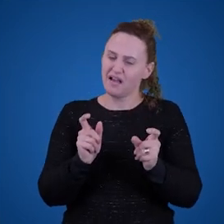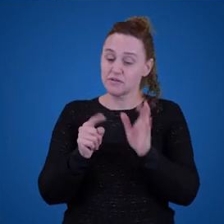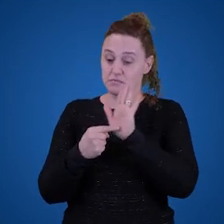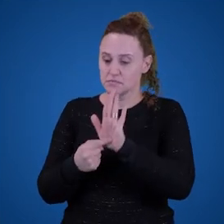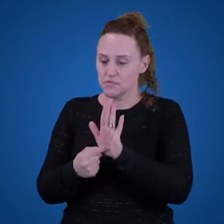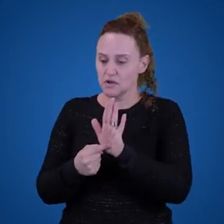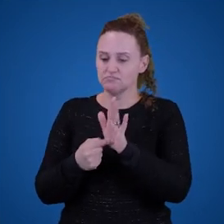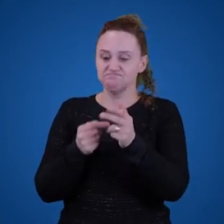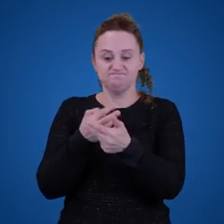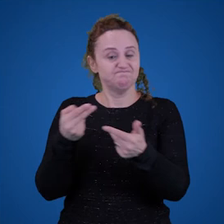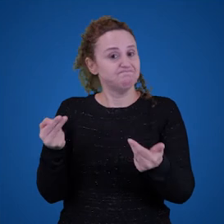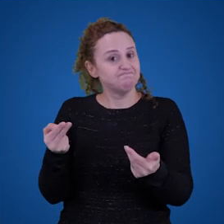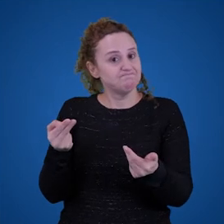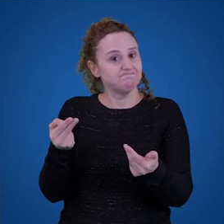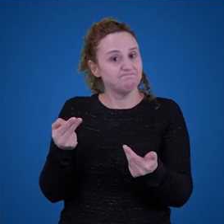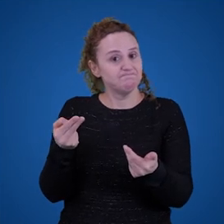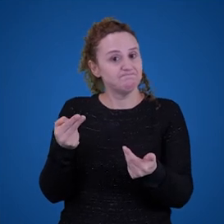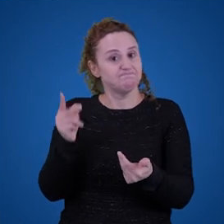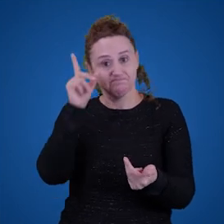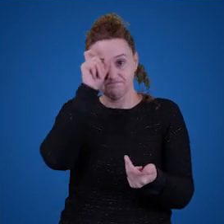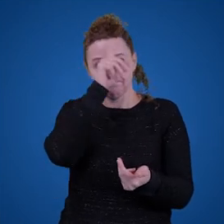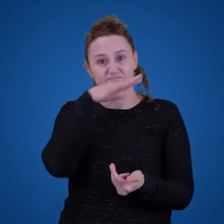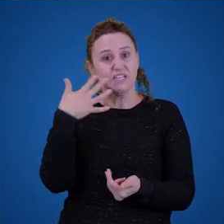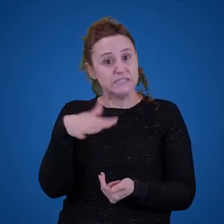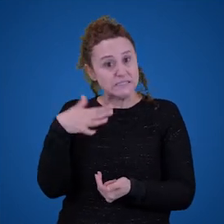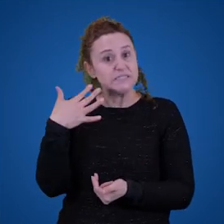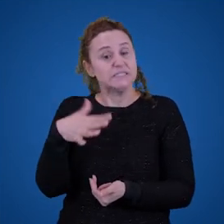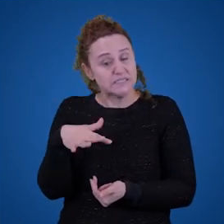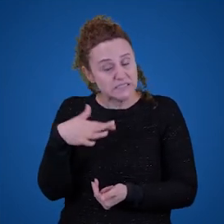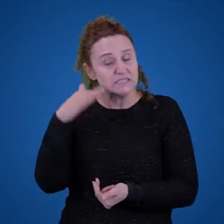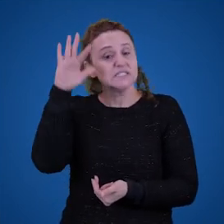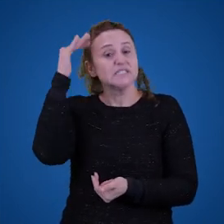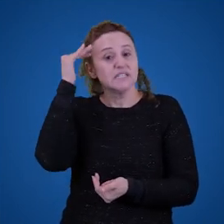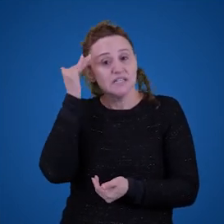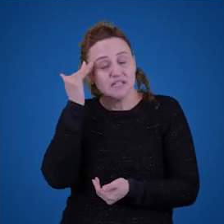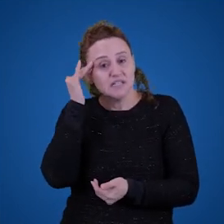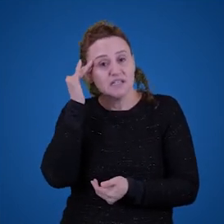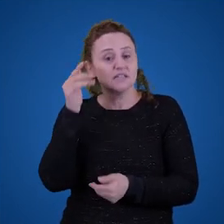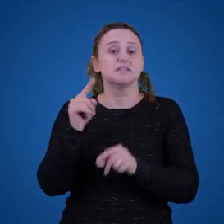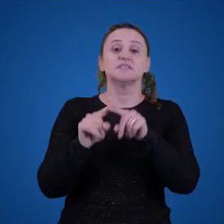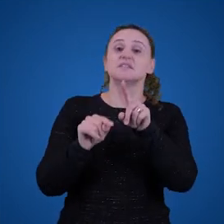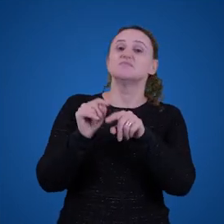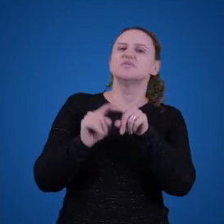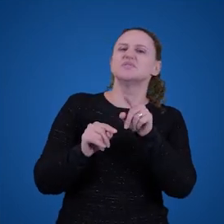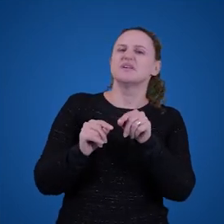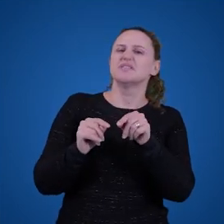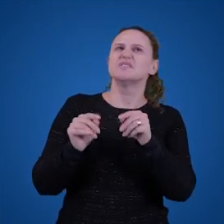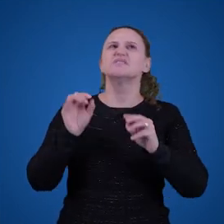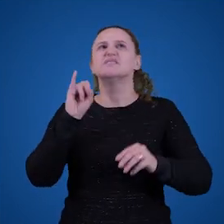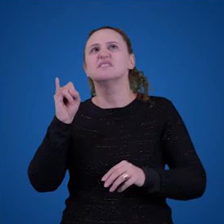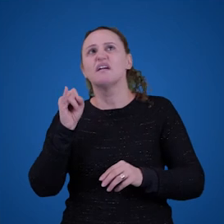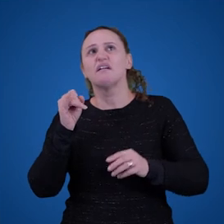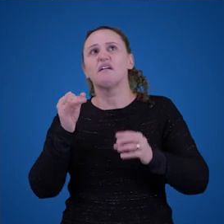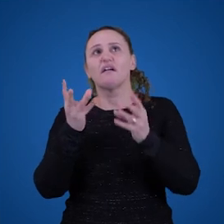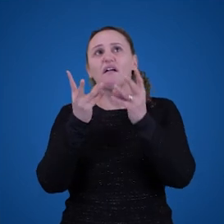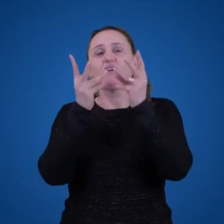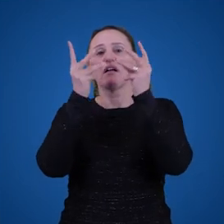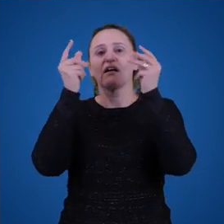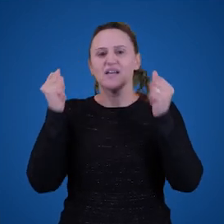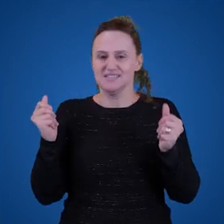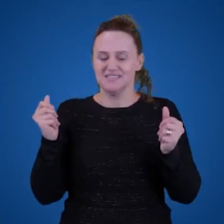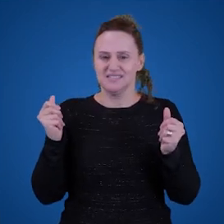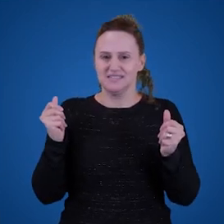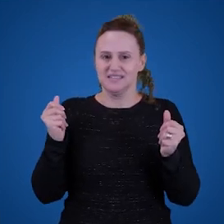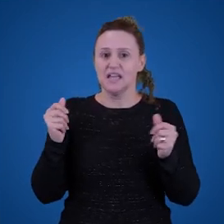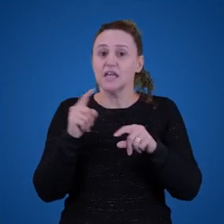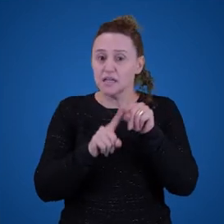objetos, se é que eles são algo. E mais do que isso, alguns objetos nós sabemos com certeza que não existem. Se